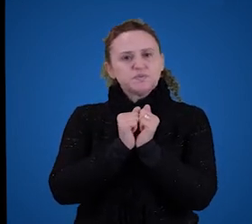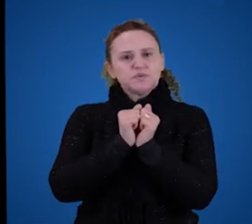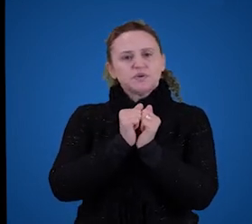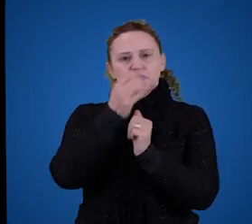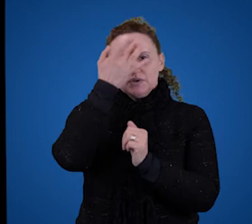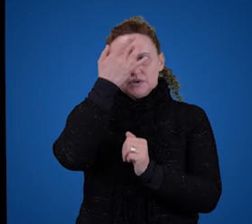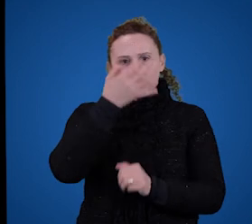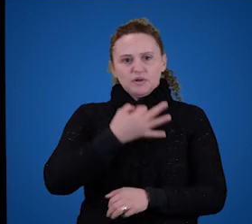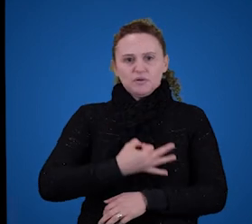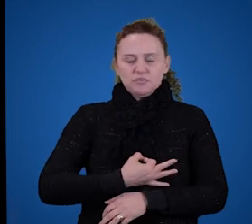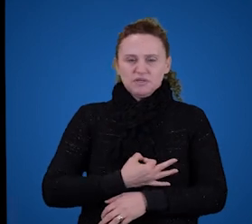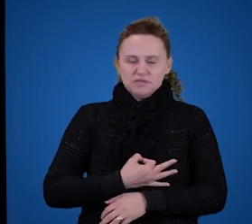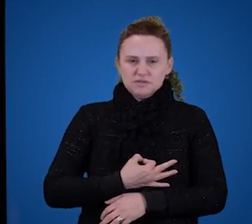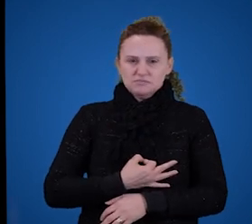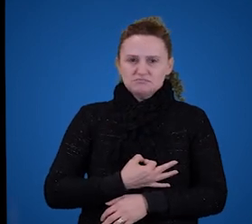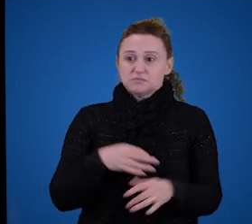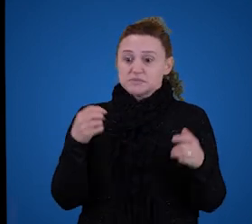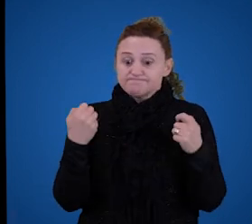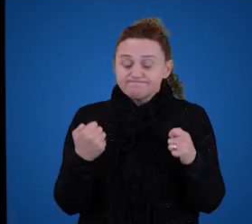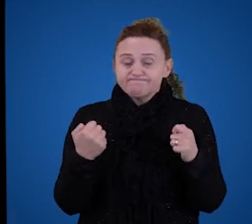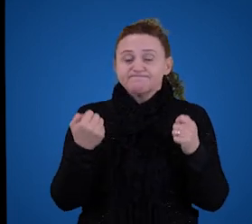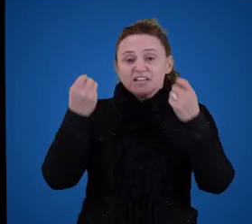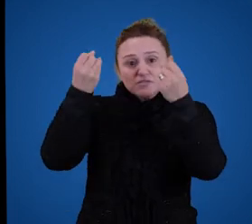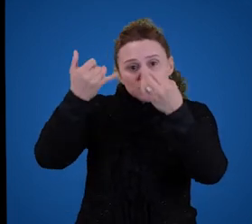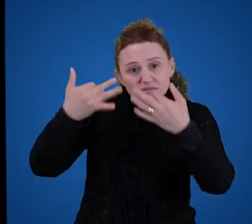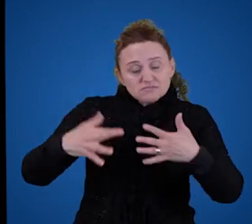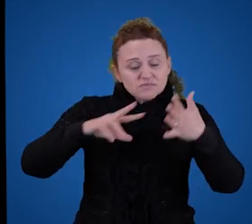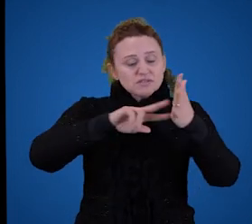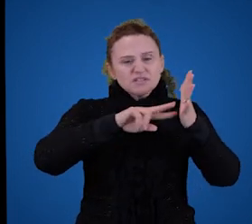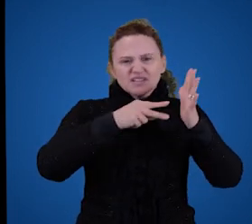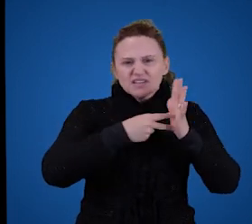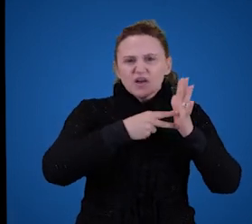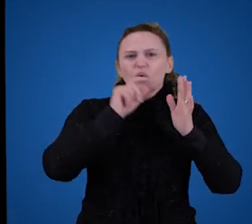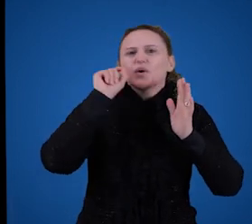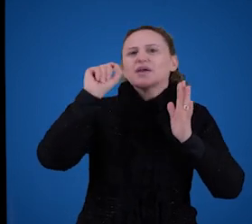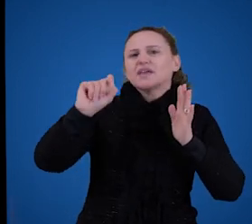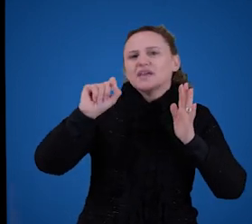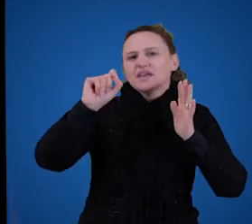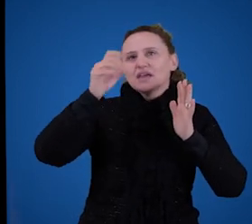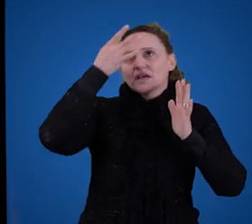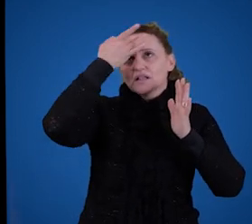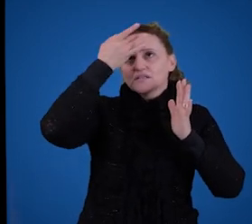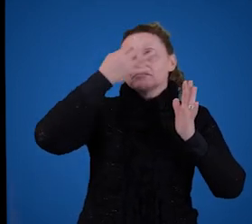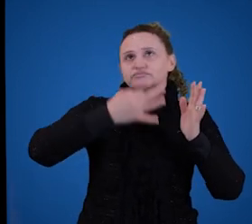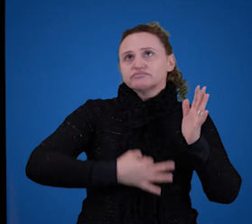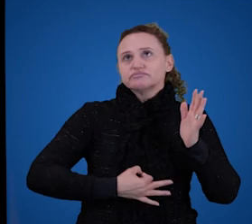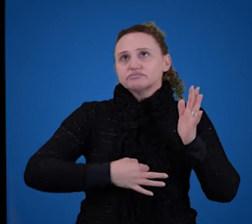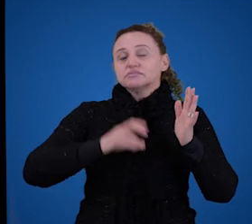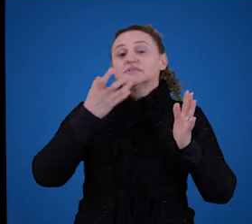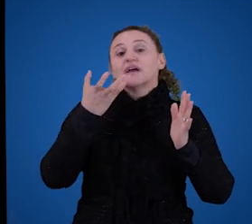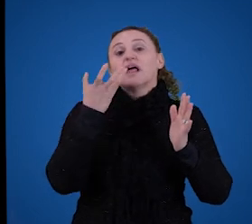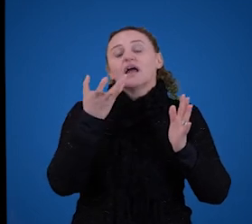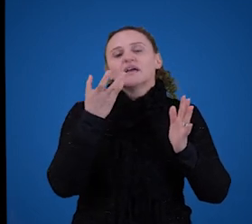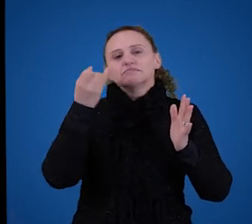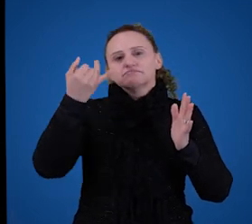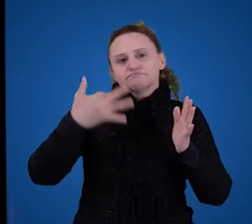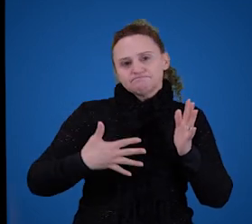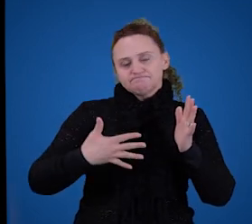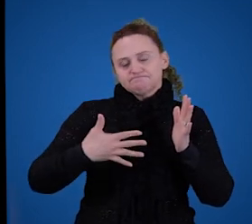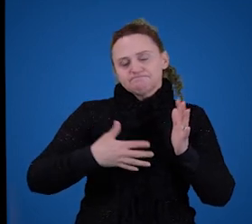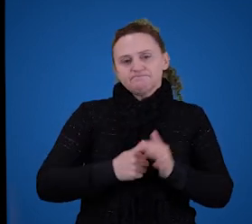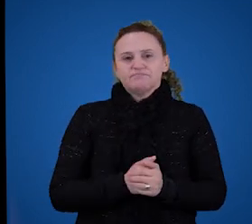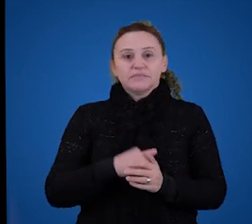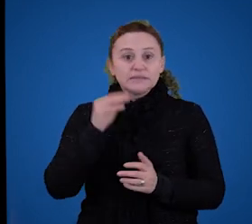do significado. Ou seja, o que a expressão está querendo dizer. Para depois a gente tentar compreender.